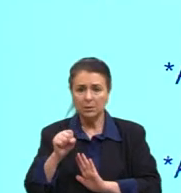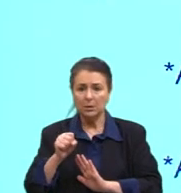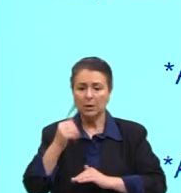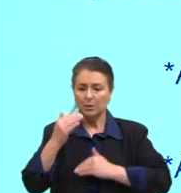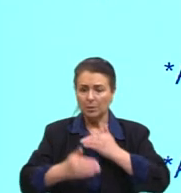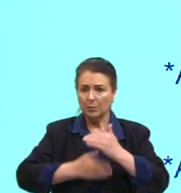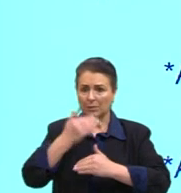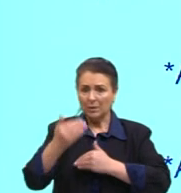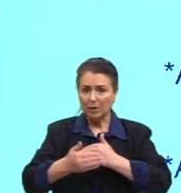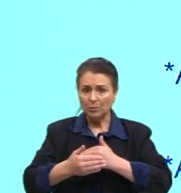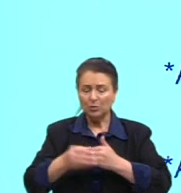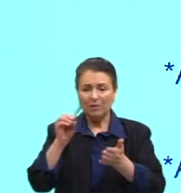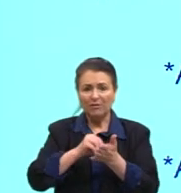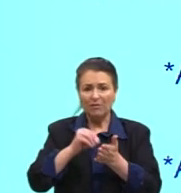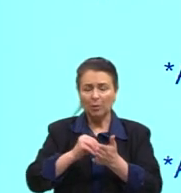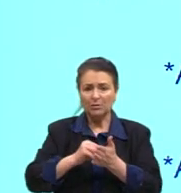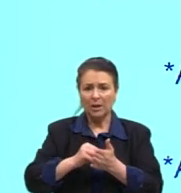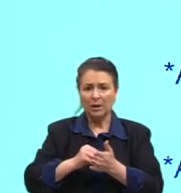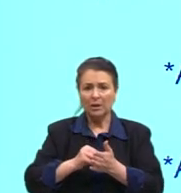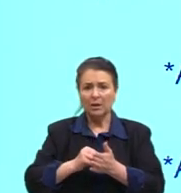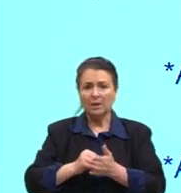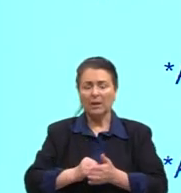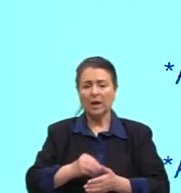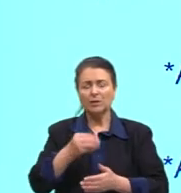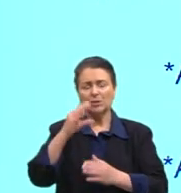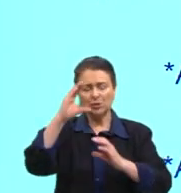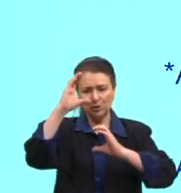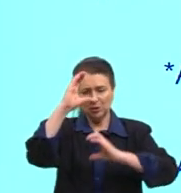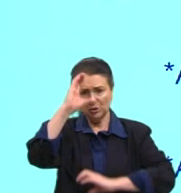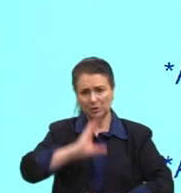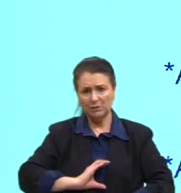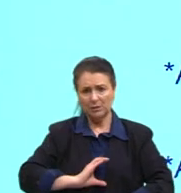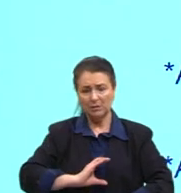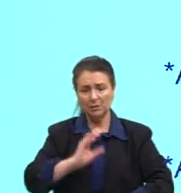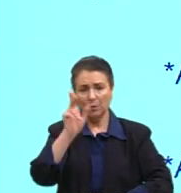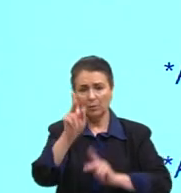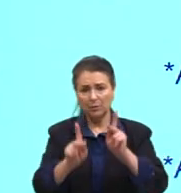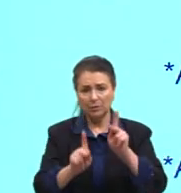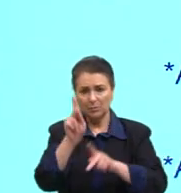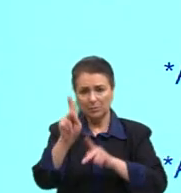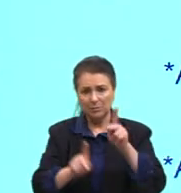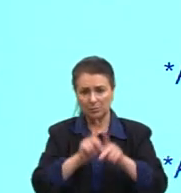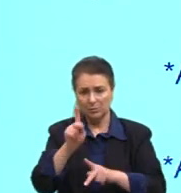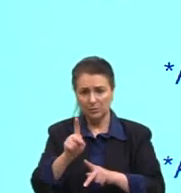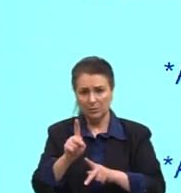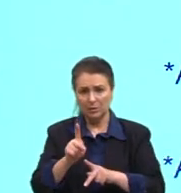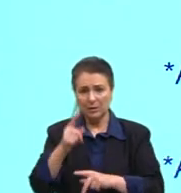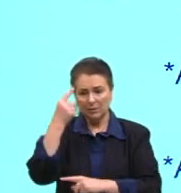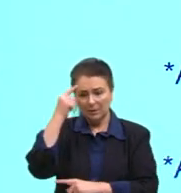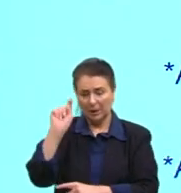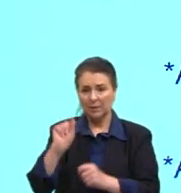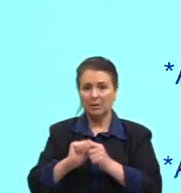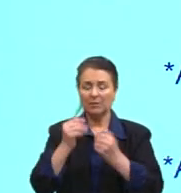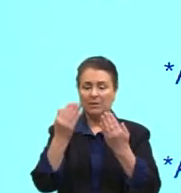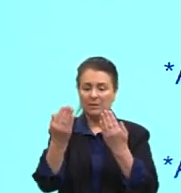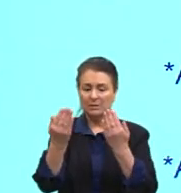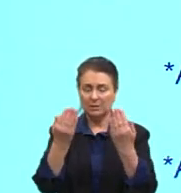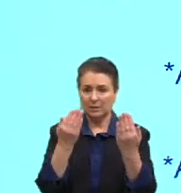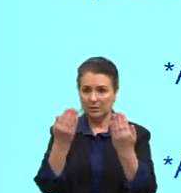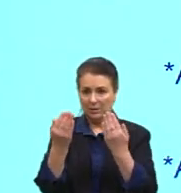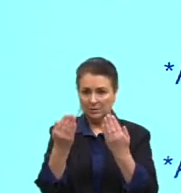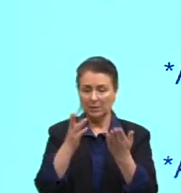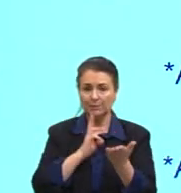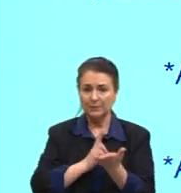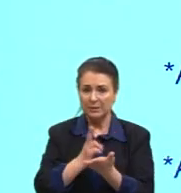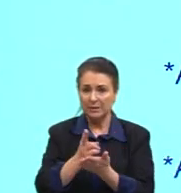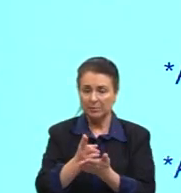decivilização. A miséria da humanidade por se lançar em ideias irrealistas. Então, ele faz essa análise, esse sempre